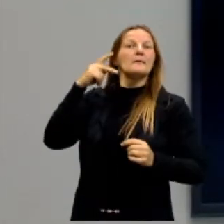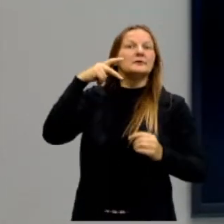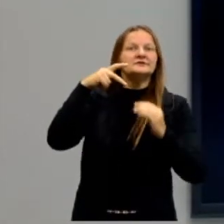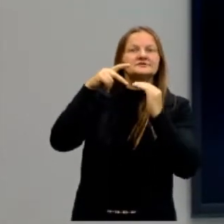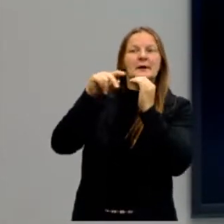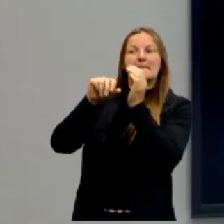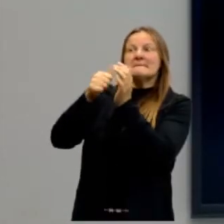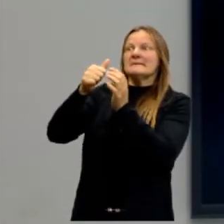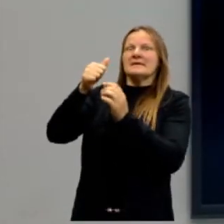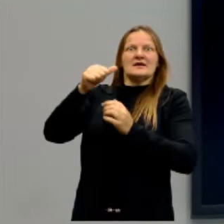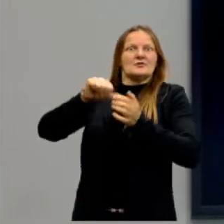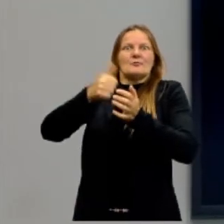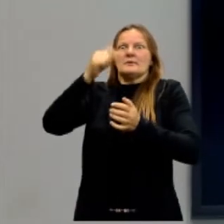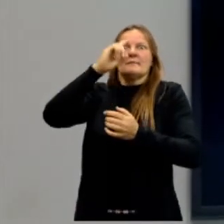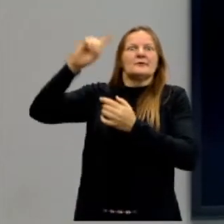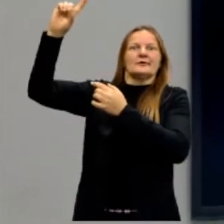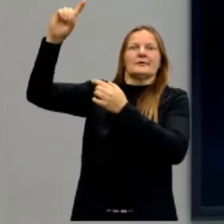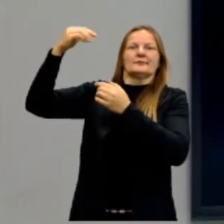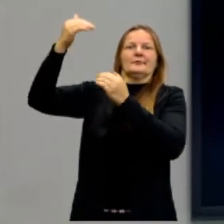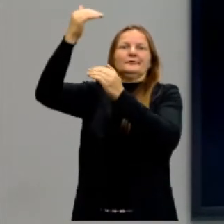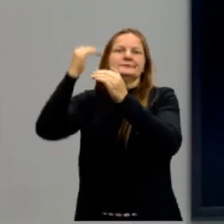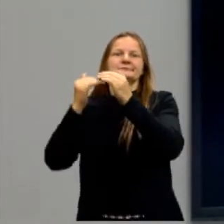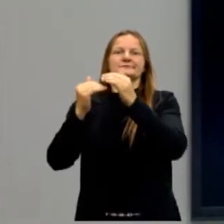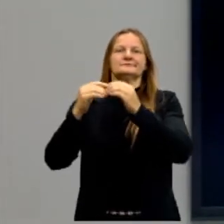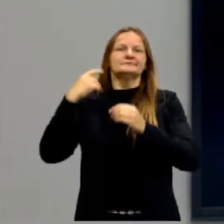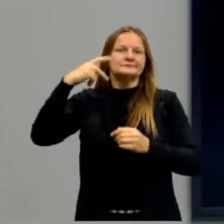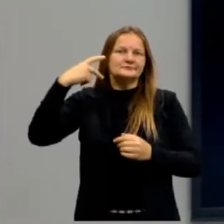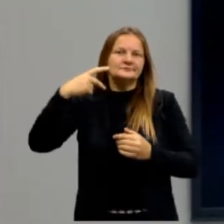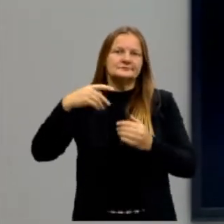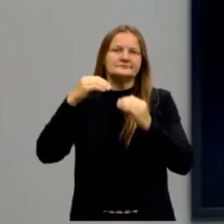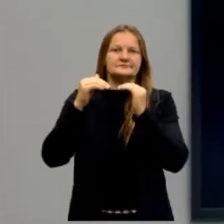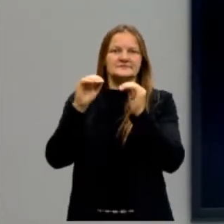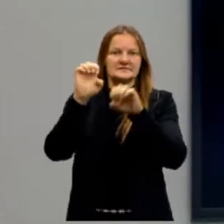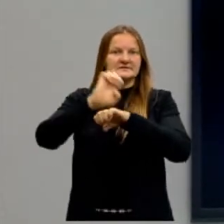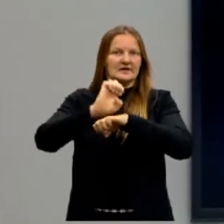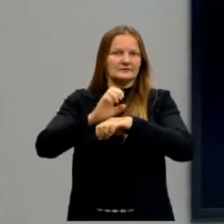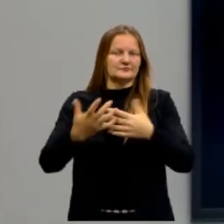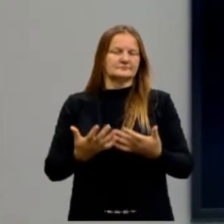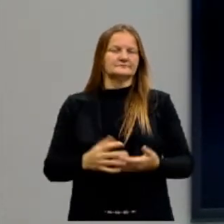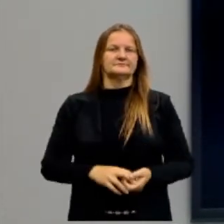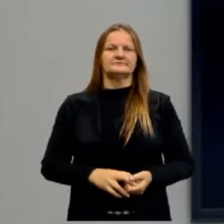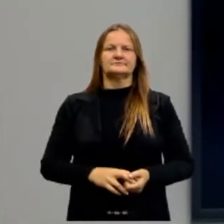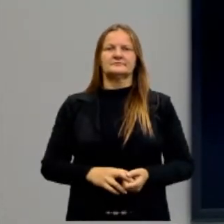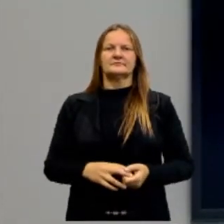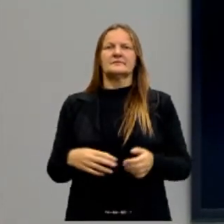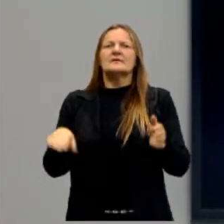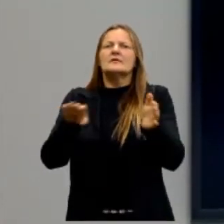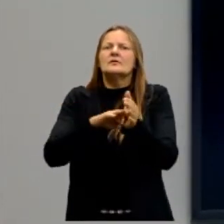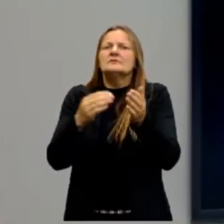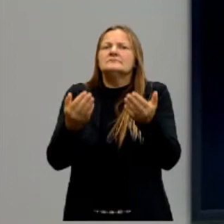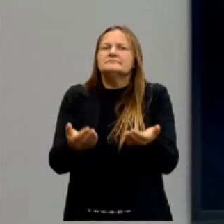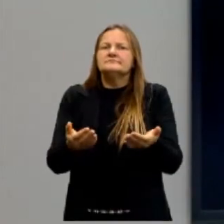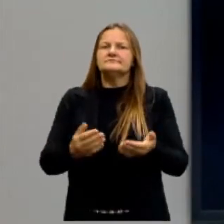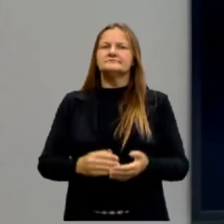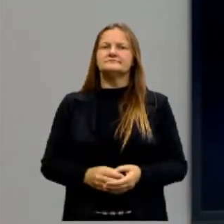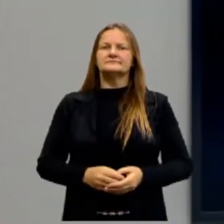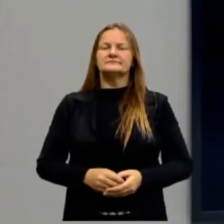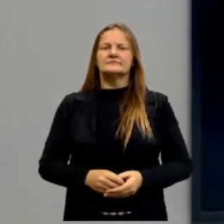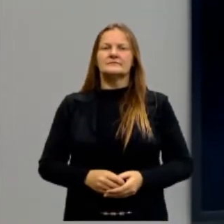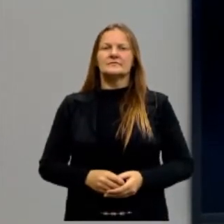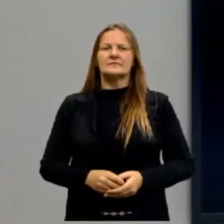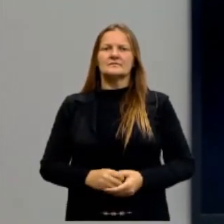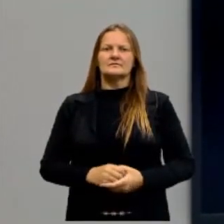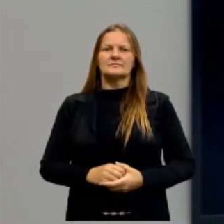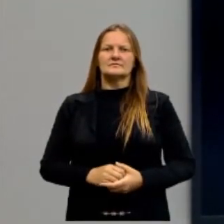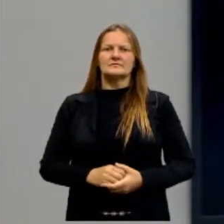Então primeiro Deus, depois pensar aqui em cidade-Estado. E agora chegamos no cara, no sujeito aqui